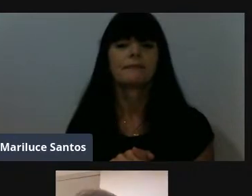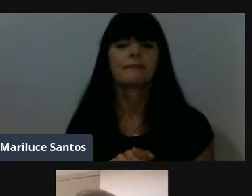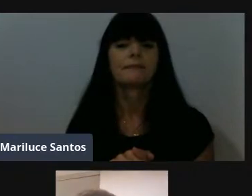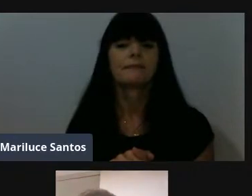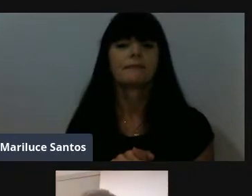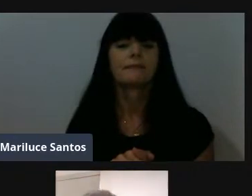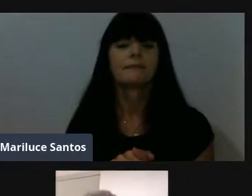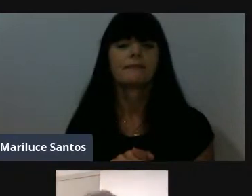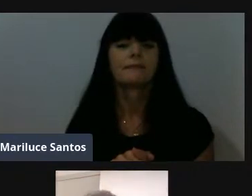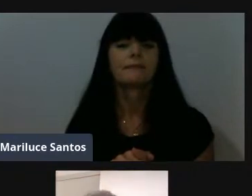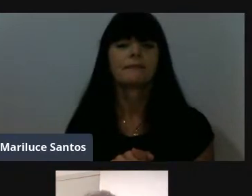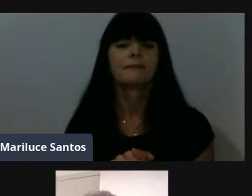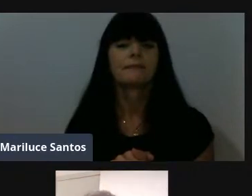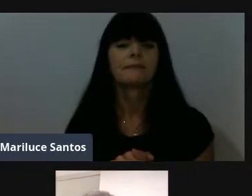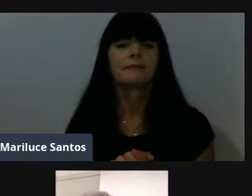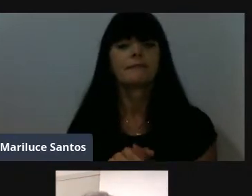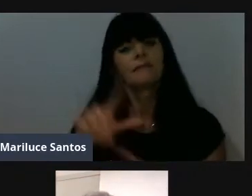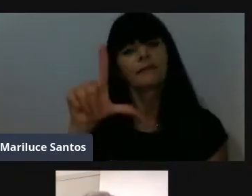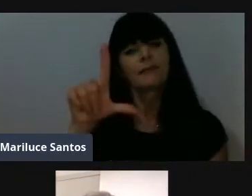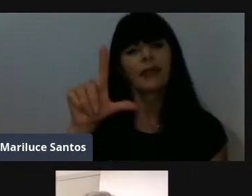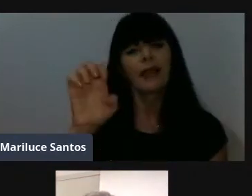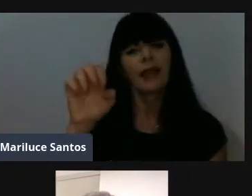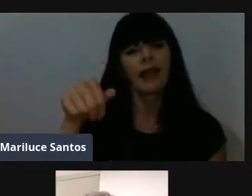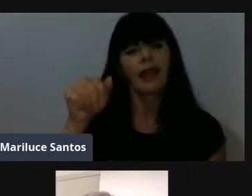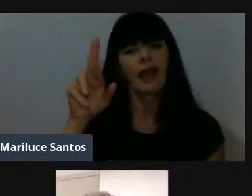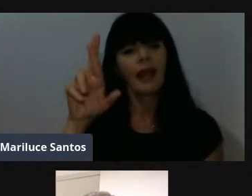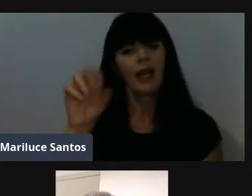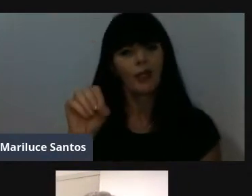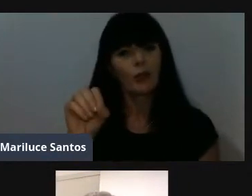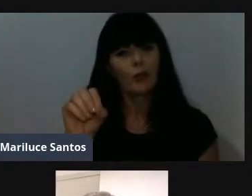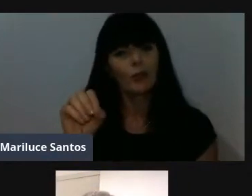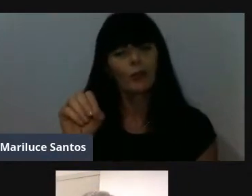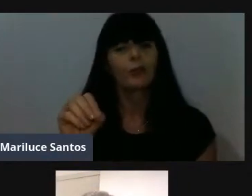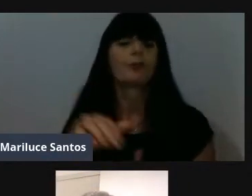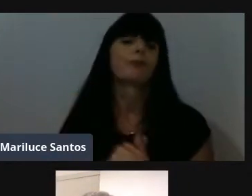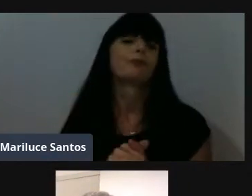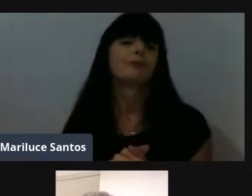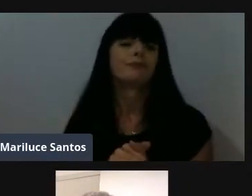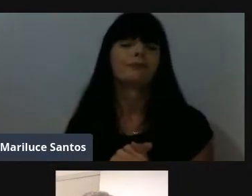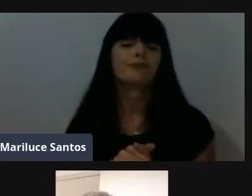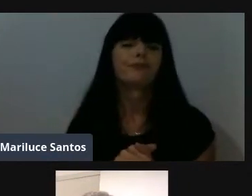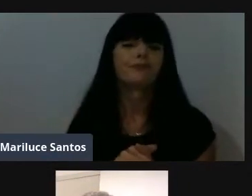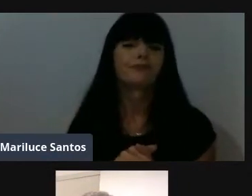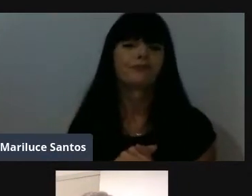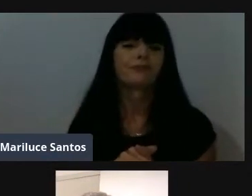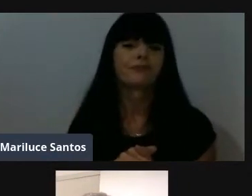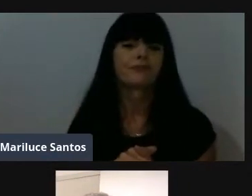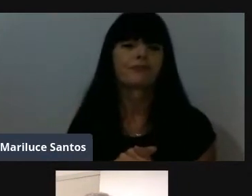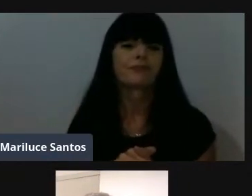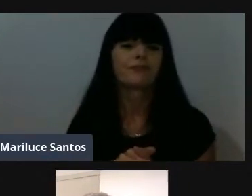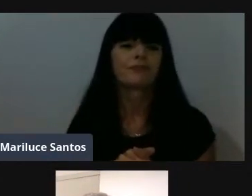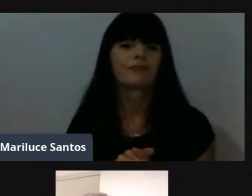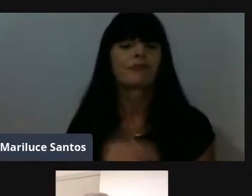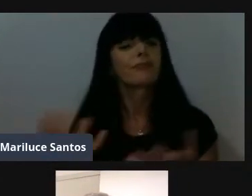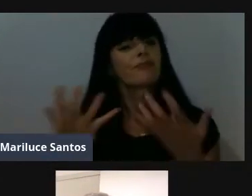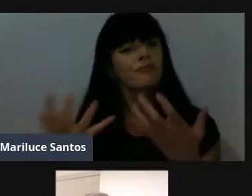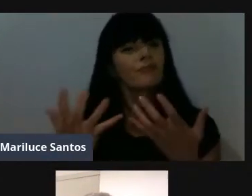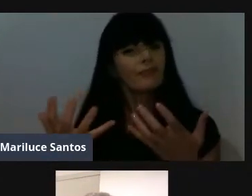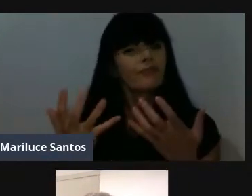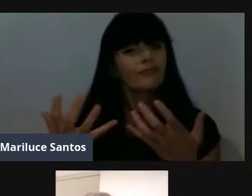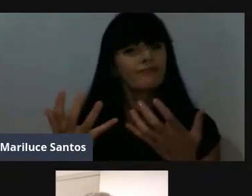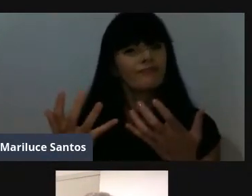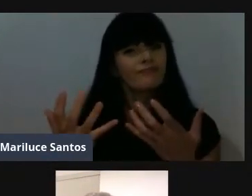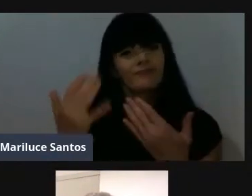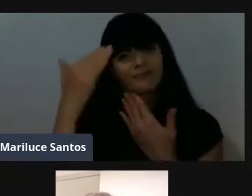Vamos lá, Leandro, enquanto a Christiana se organiza ali, vamos lá? Eu queria agradecer,